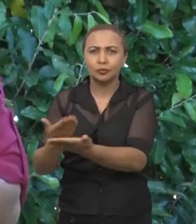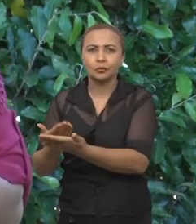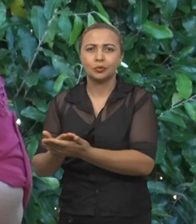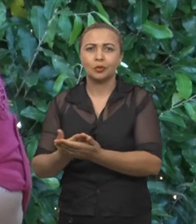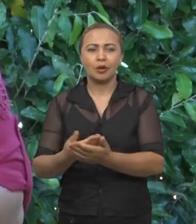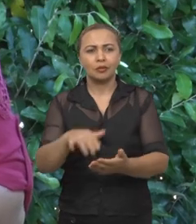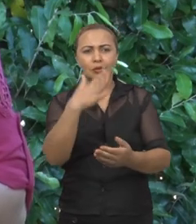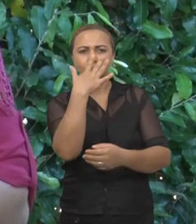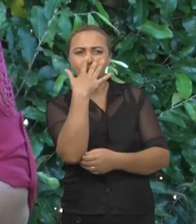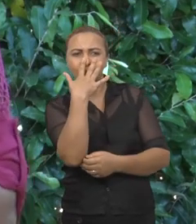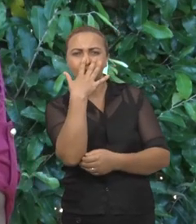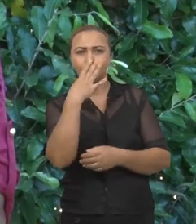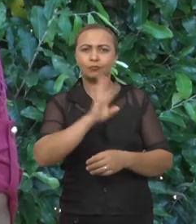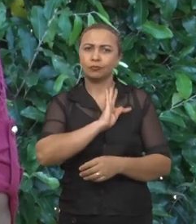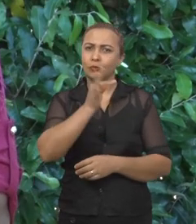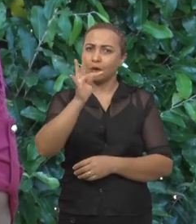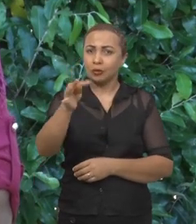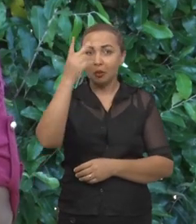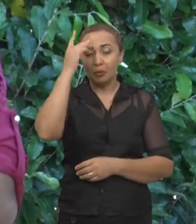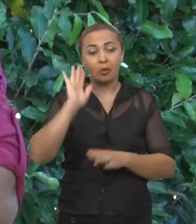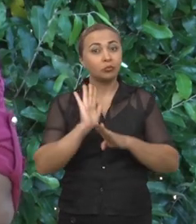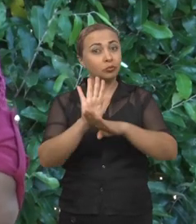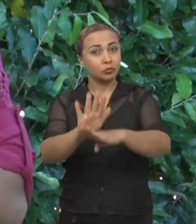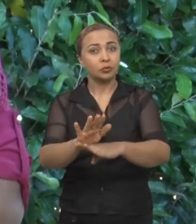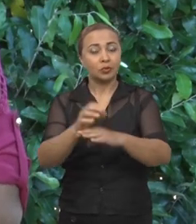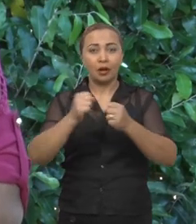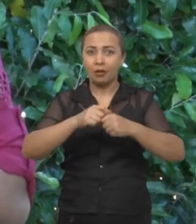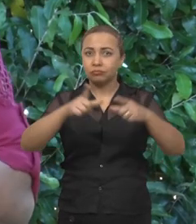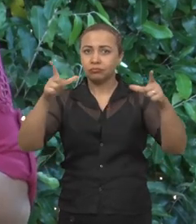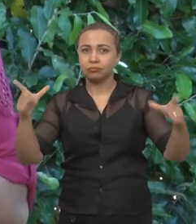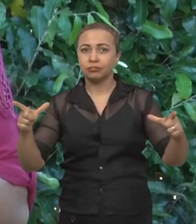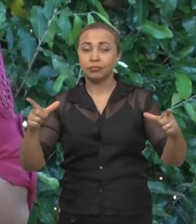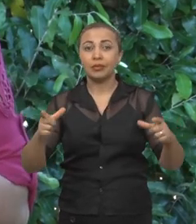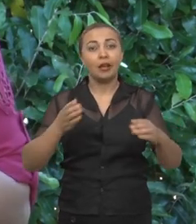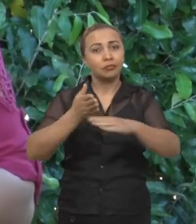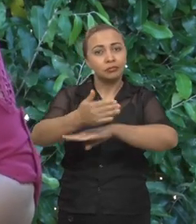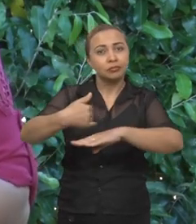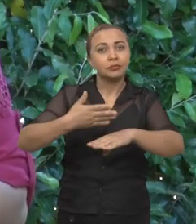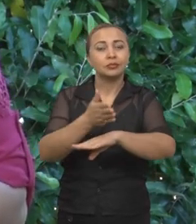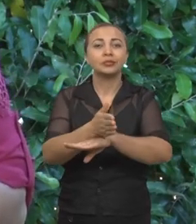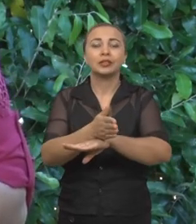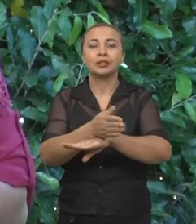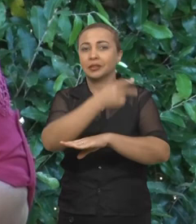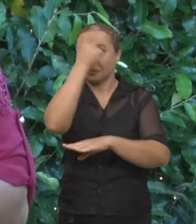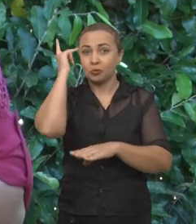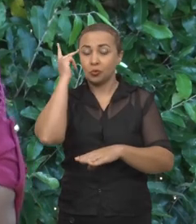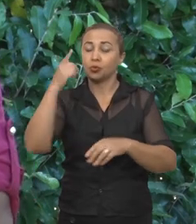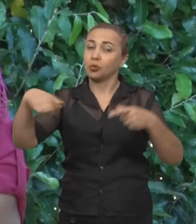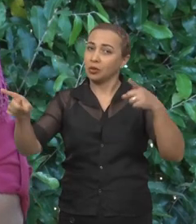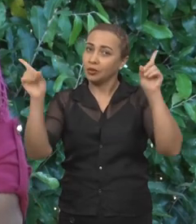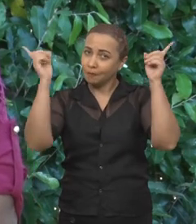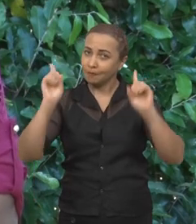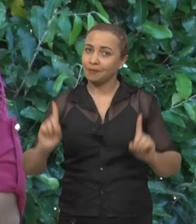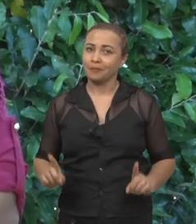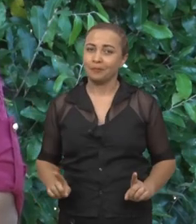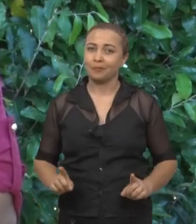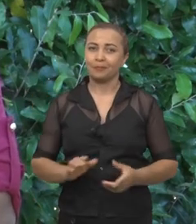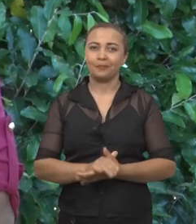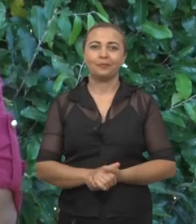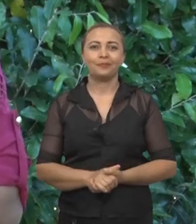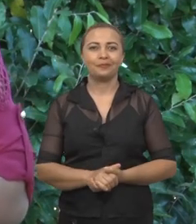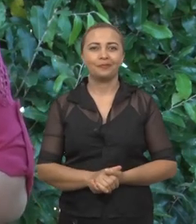tecnologias assistivas. O resultado pode contribuir na ampliação das habilidades funcionais da pessoa com